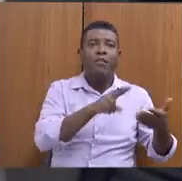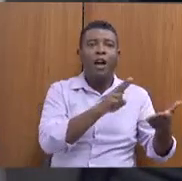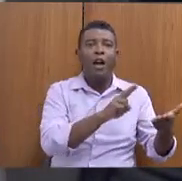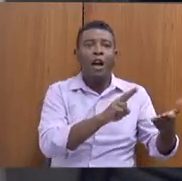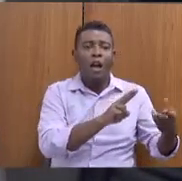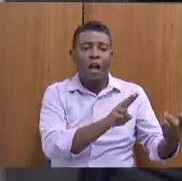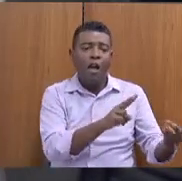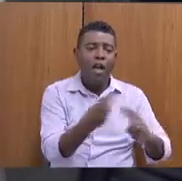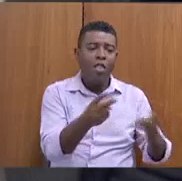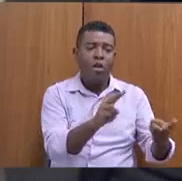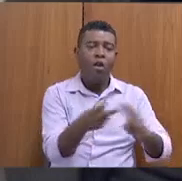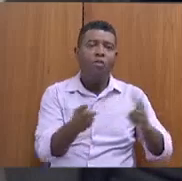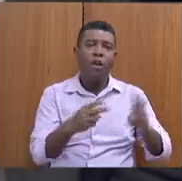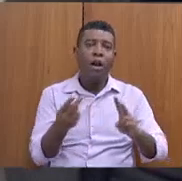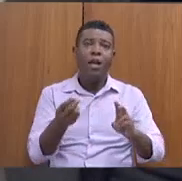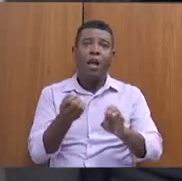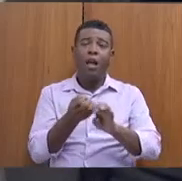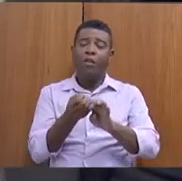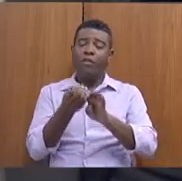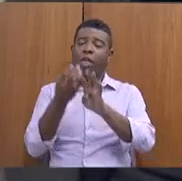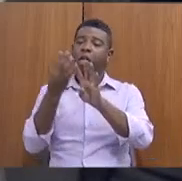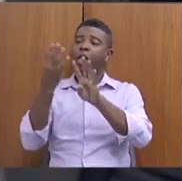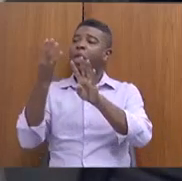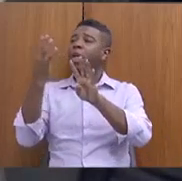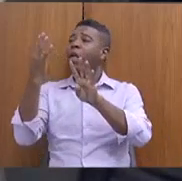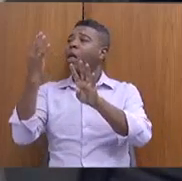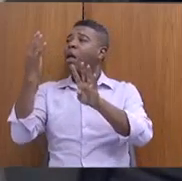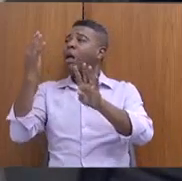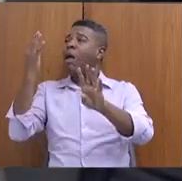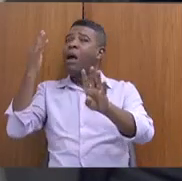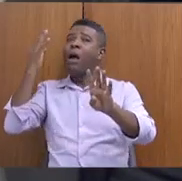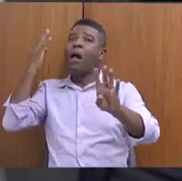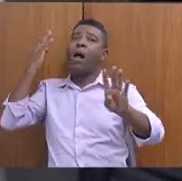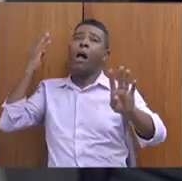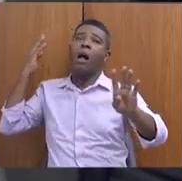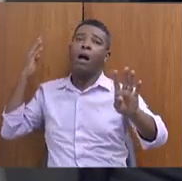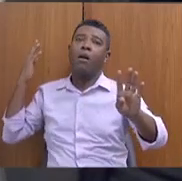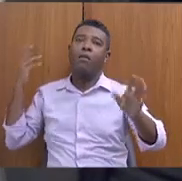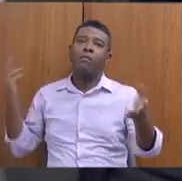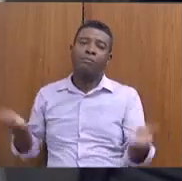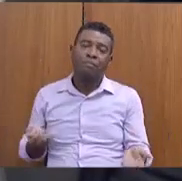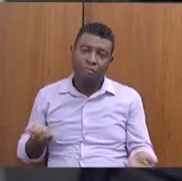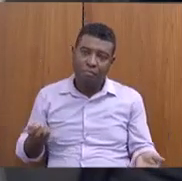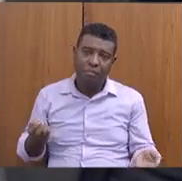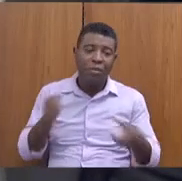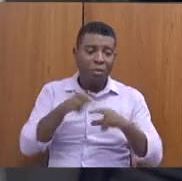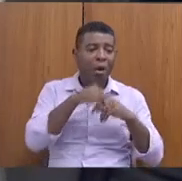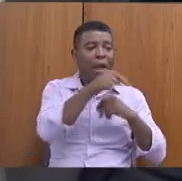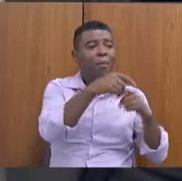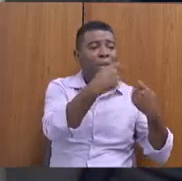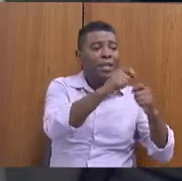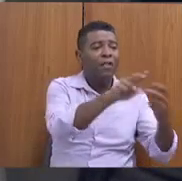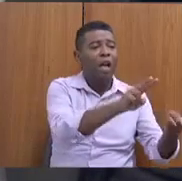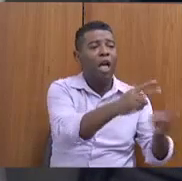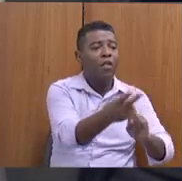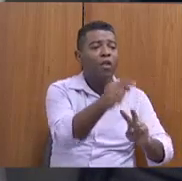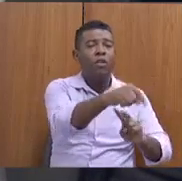concursos e, com isso, as filas do Cade Único aumentaram muito. Então, existe uma participação do Estado nessas questões e